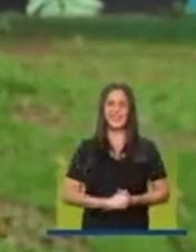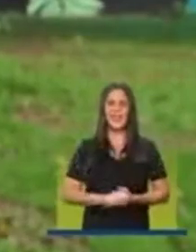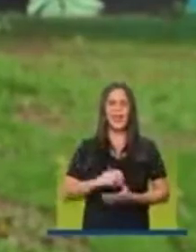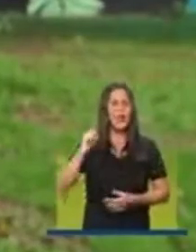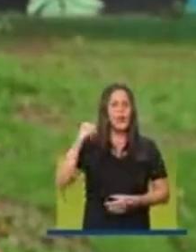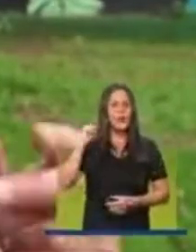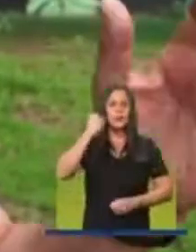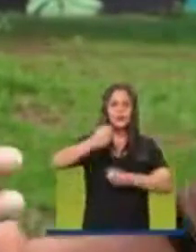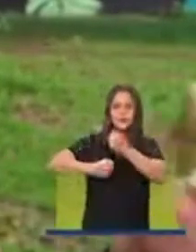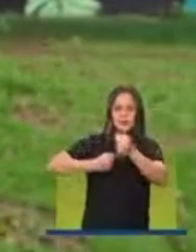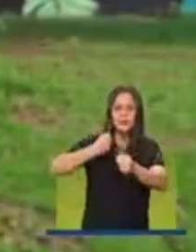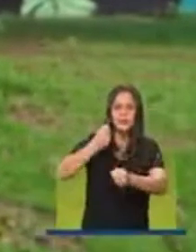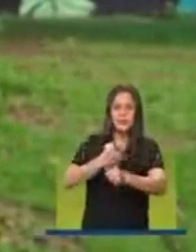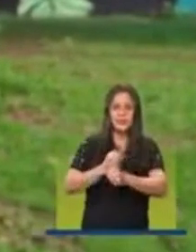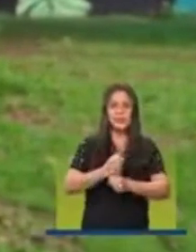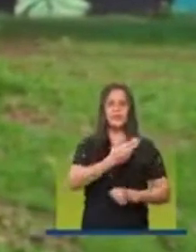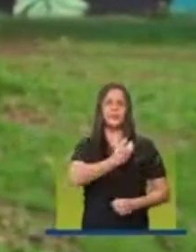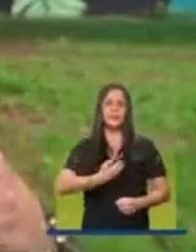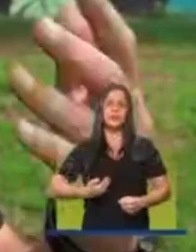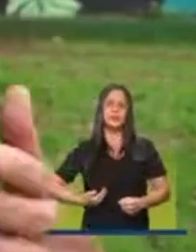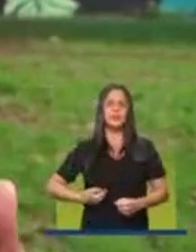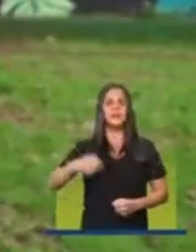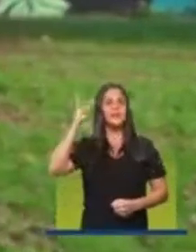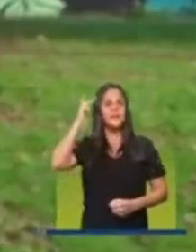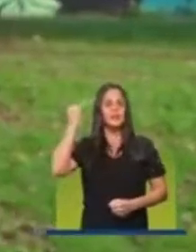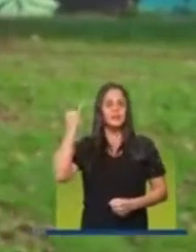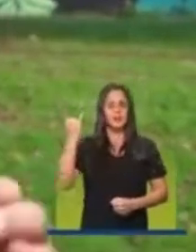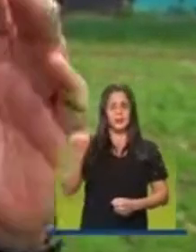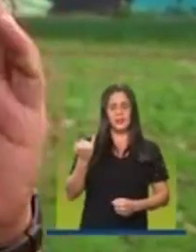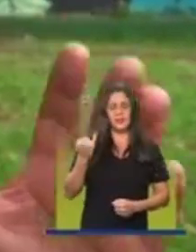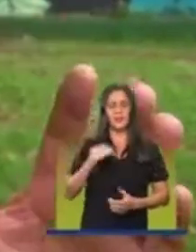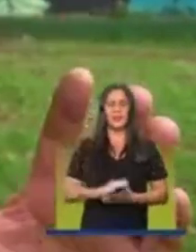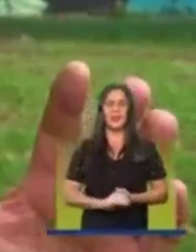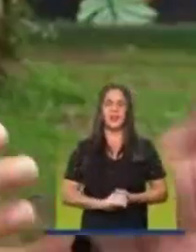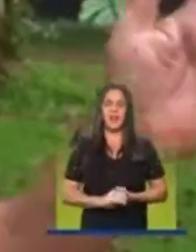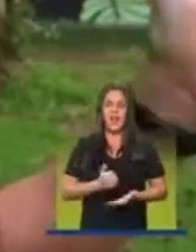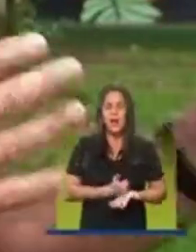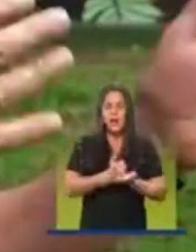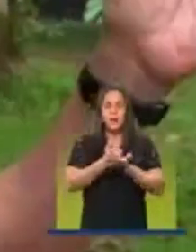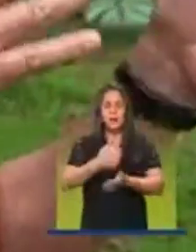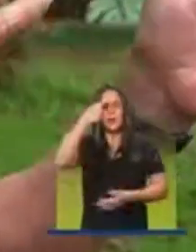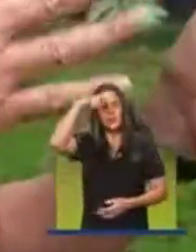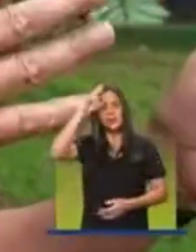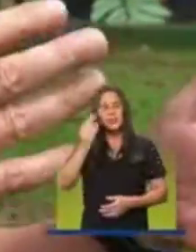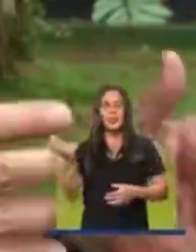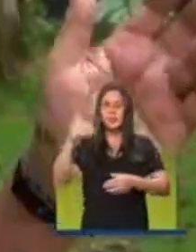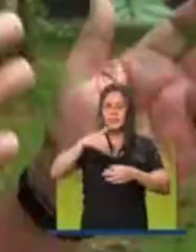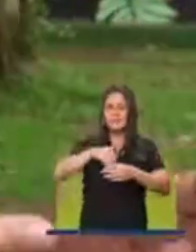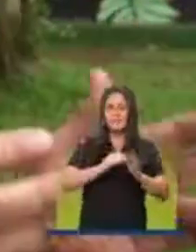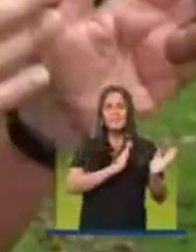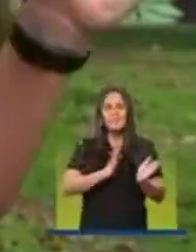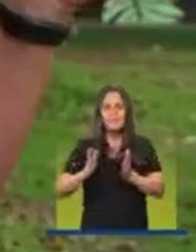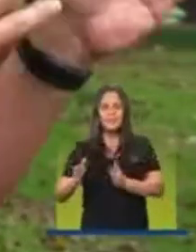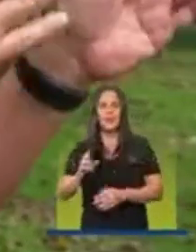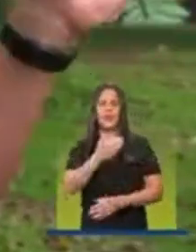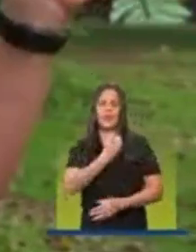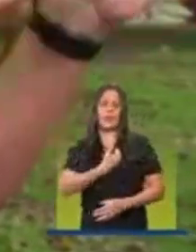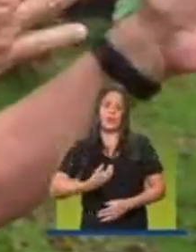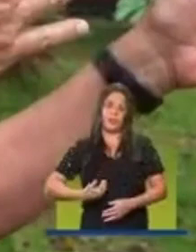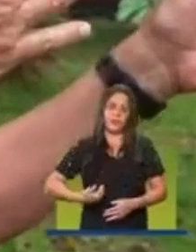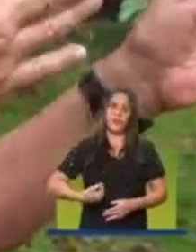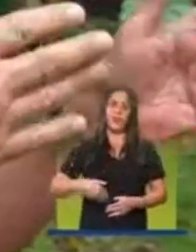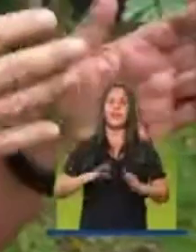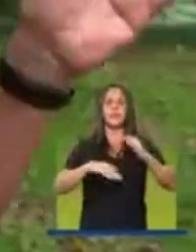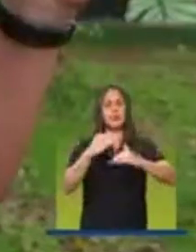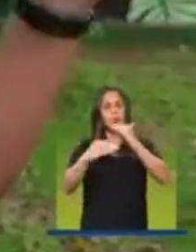Nesses oito anos do governo Paulo Alessandri, o nosso interlocutor foi Rogério. Dentro do seu programa de governo, pretende construir